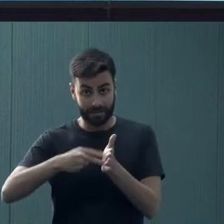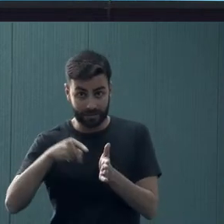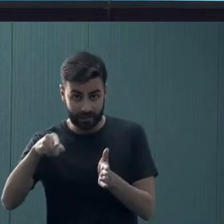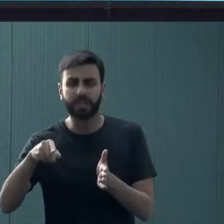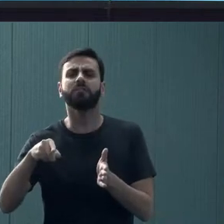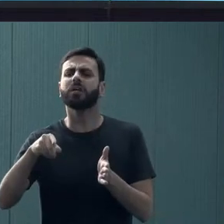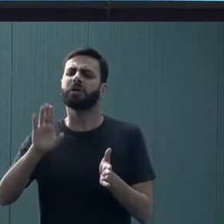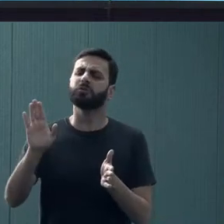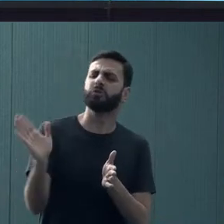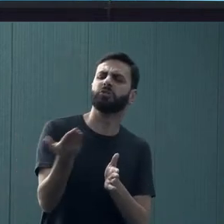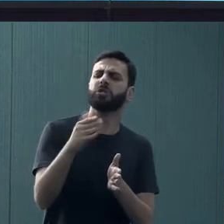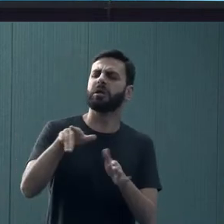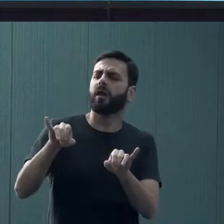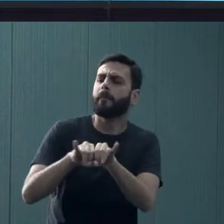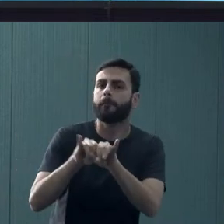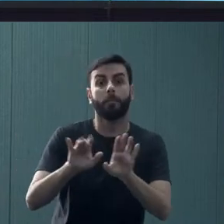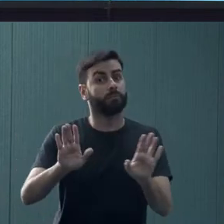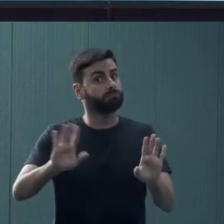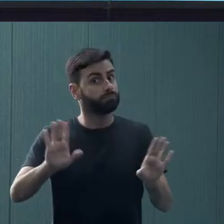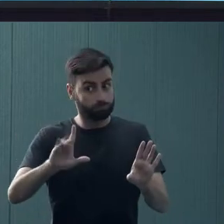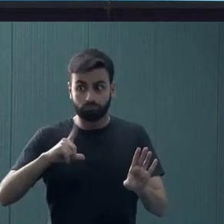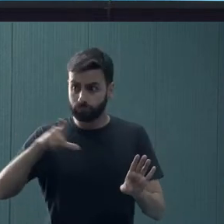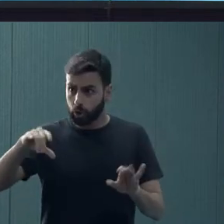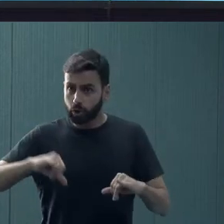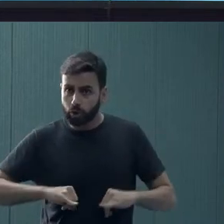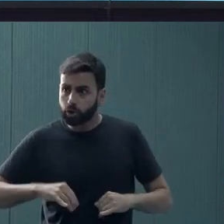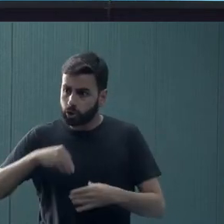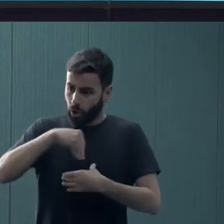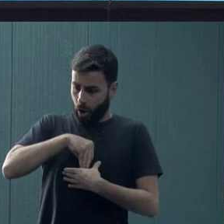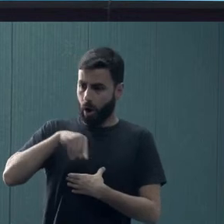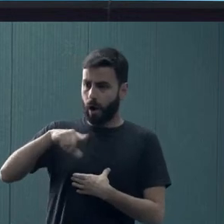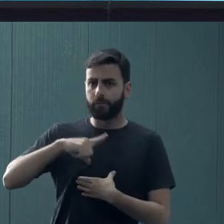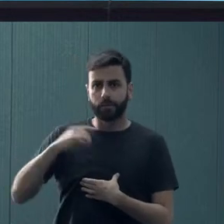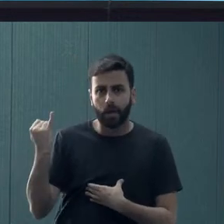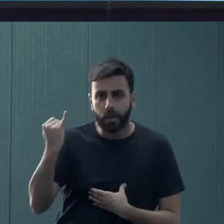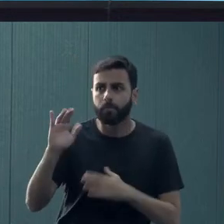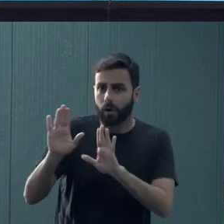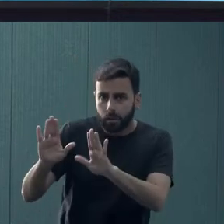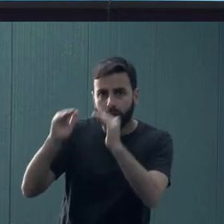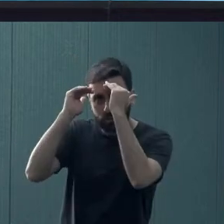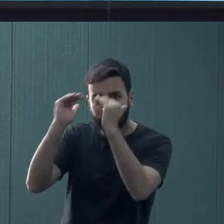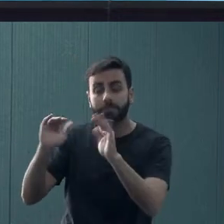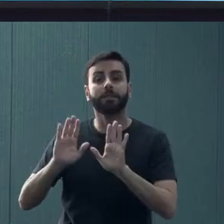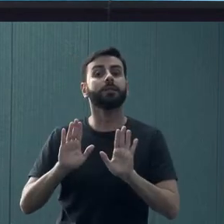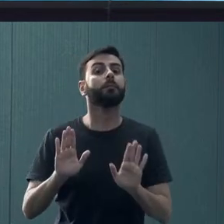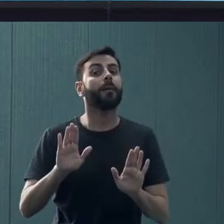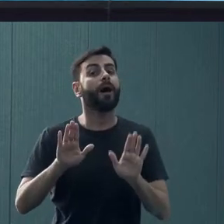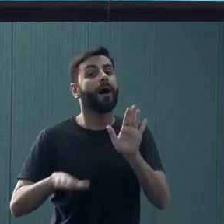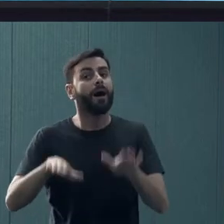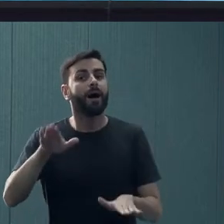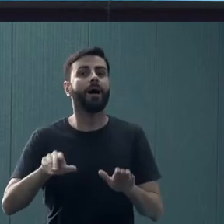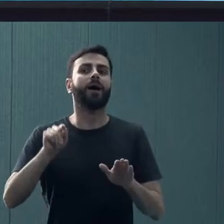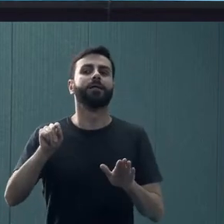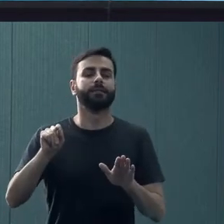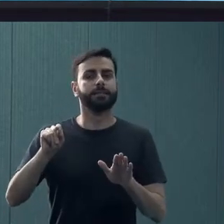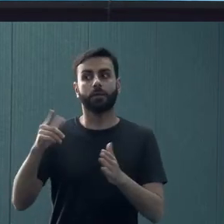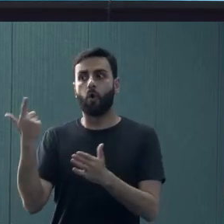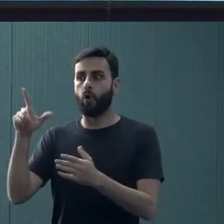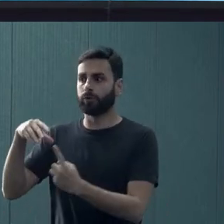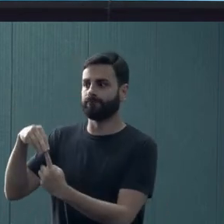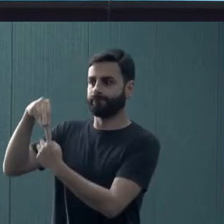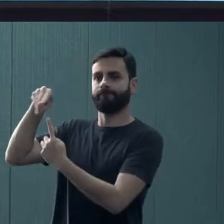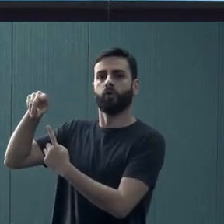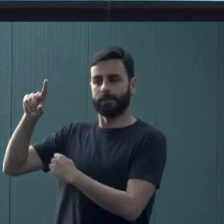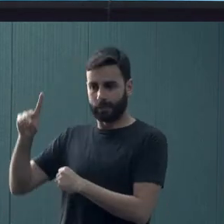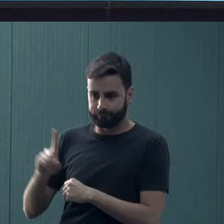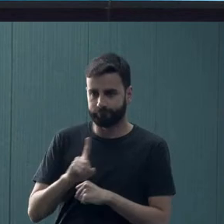desconsiderar o sofrimento da pessoa, porque todo sofrimento, com certeza, é válido, faz sentido para aquela pessoa. Mas existem casos que exigem uma maior atenção